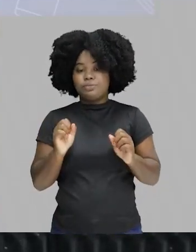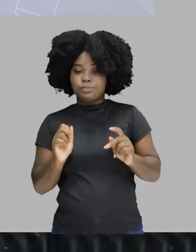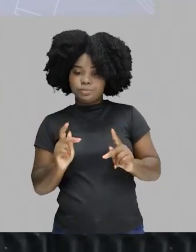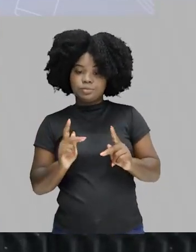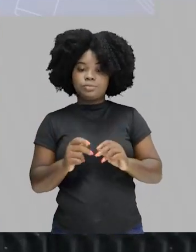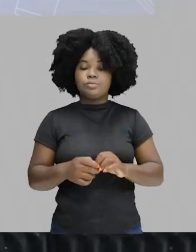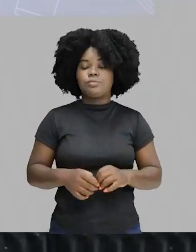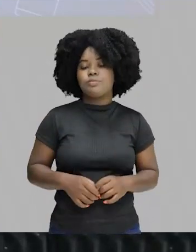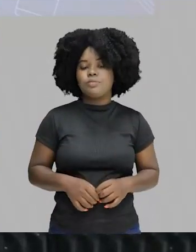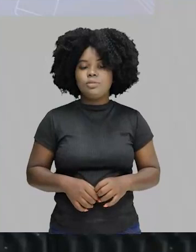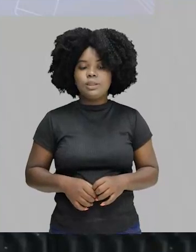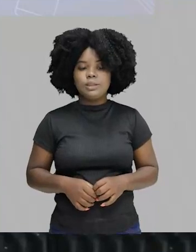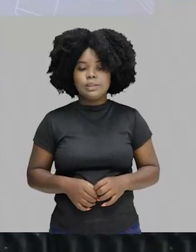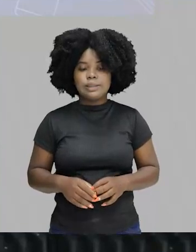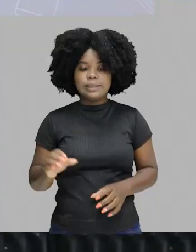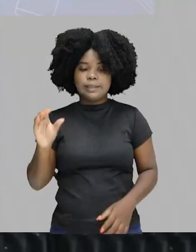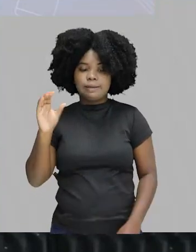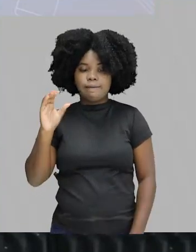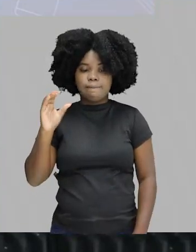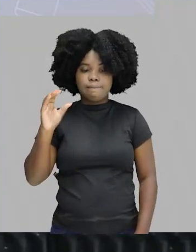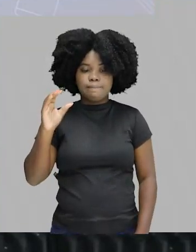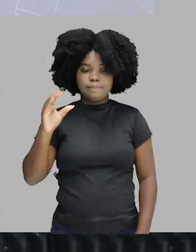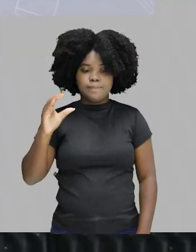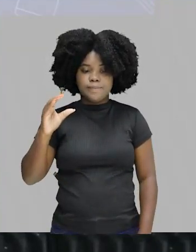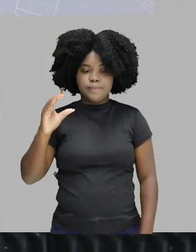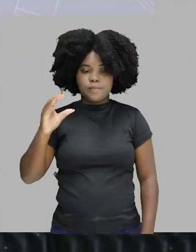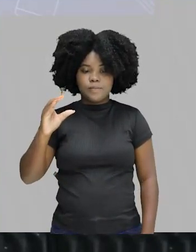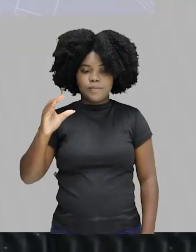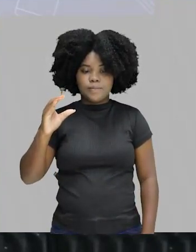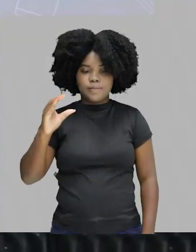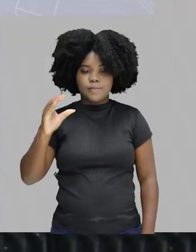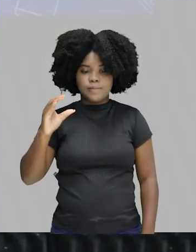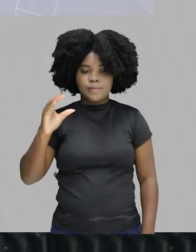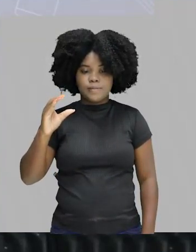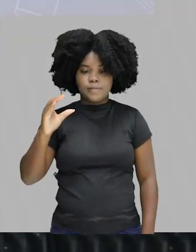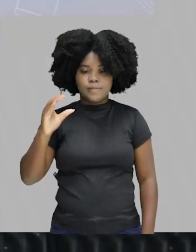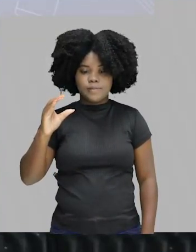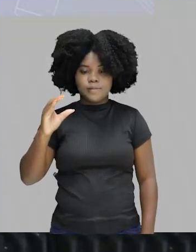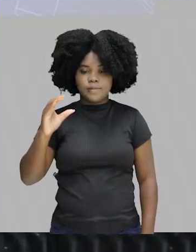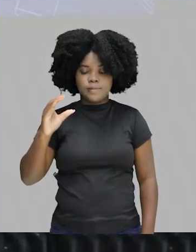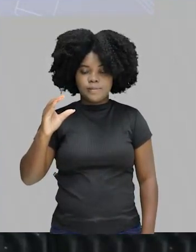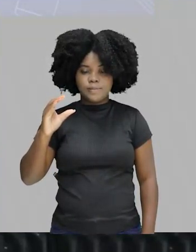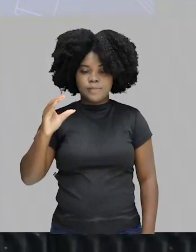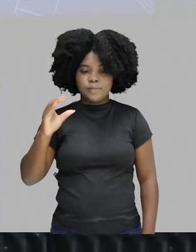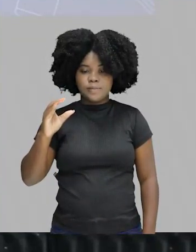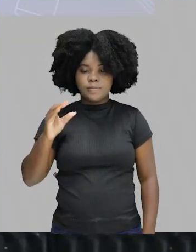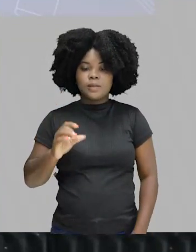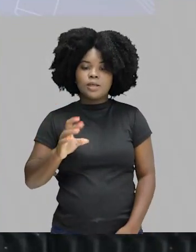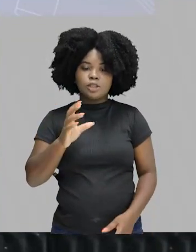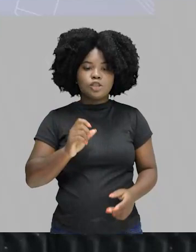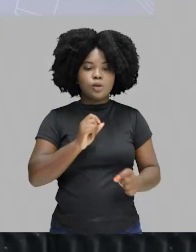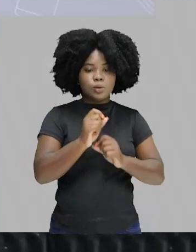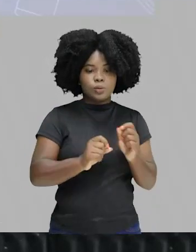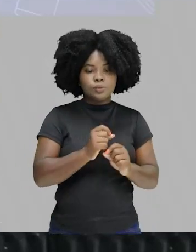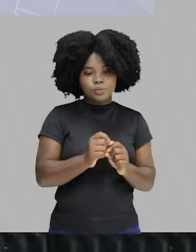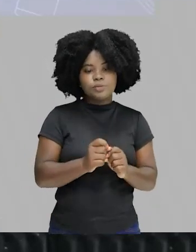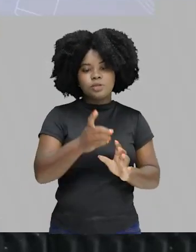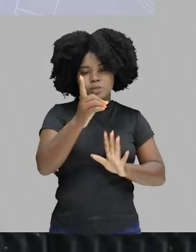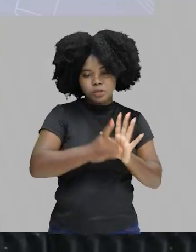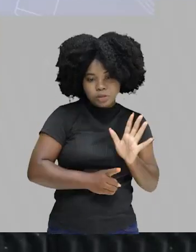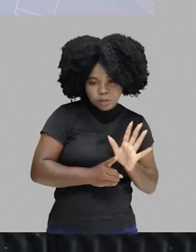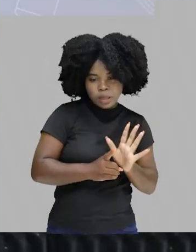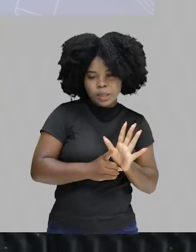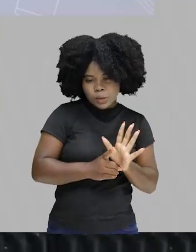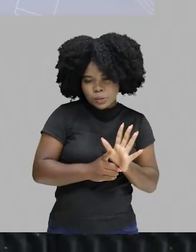em uma escrita mais feliz, né? Letra C, o direito do cidadão de agir livremente na sociedade? Bom, não é só isso, obviamente, tá?